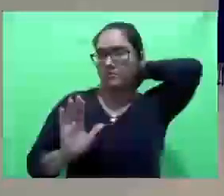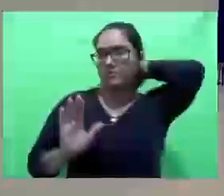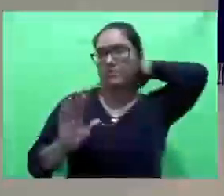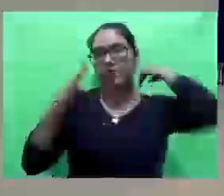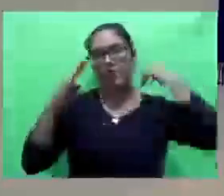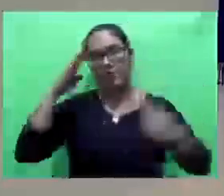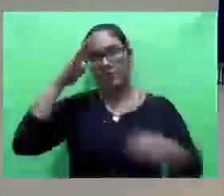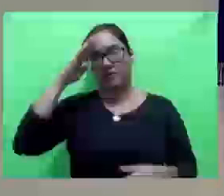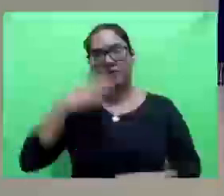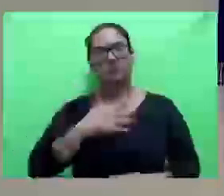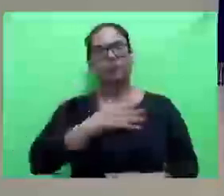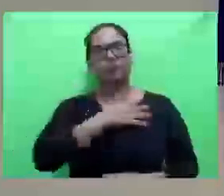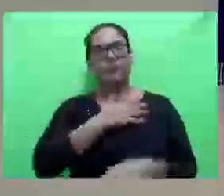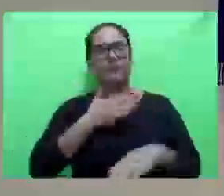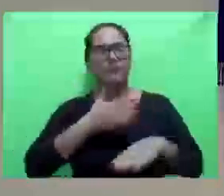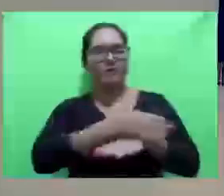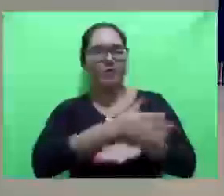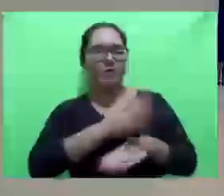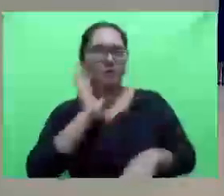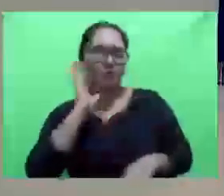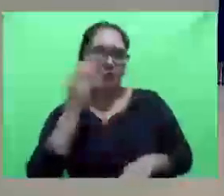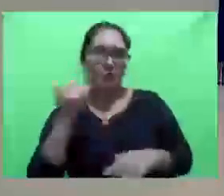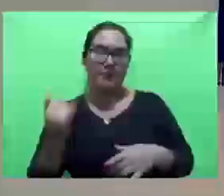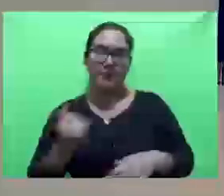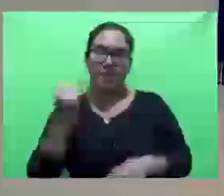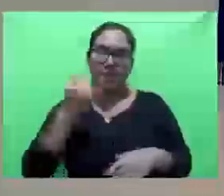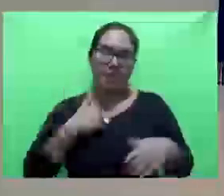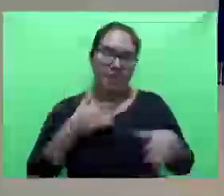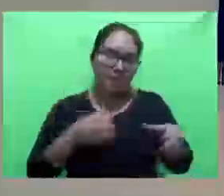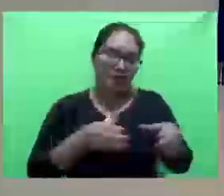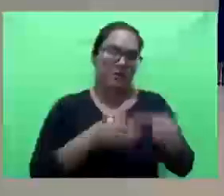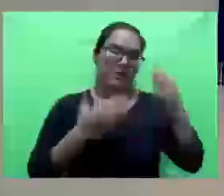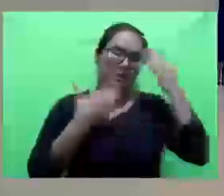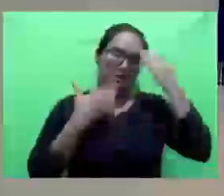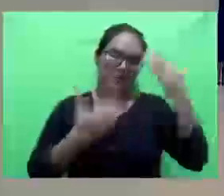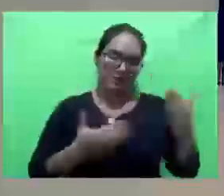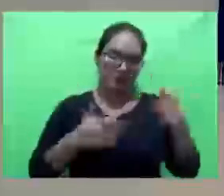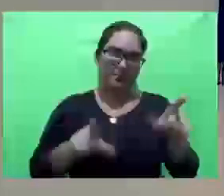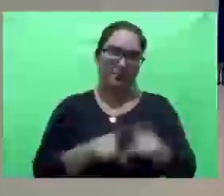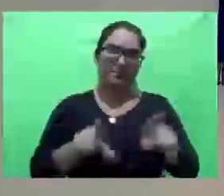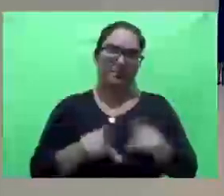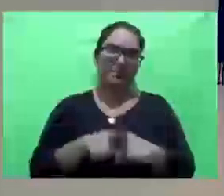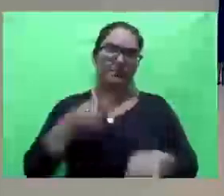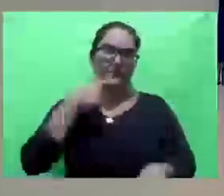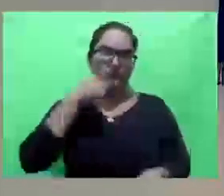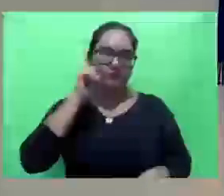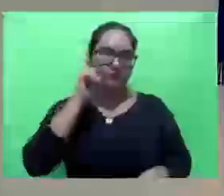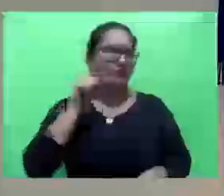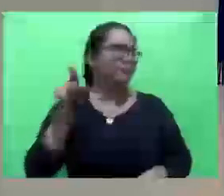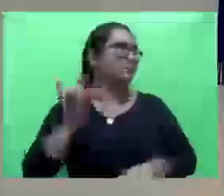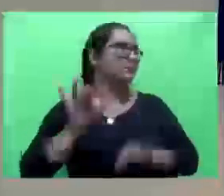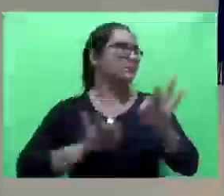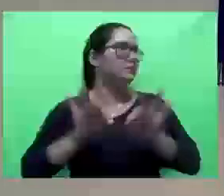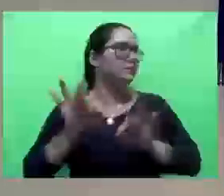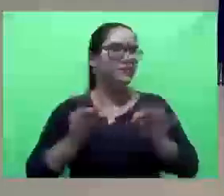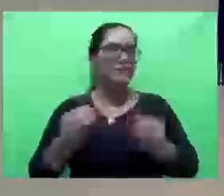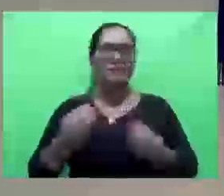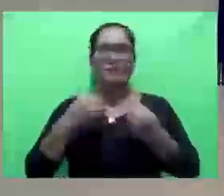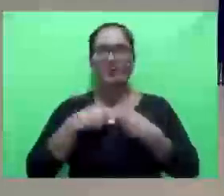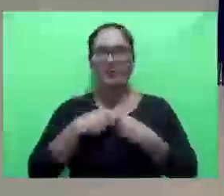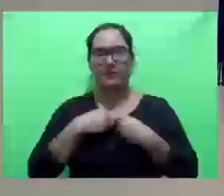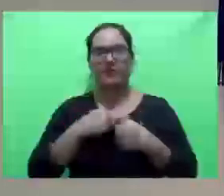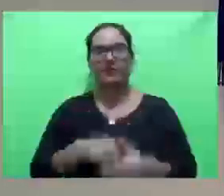e resolveu o problema, é isso que importa, e a comunidade fica grata. Eu nem estava em Bigosu ontem, e ele acabou mandando para mim, é onde eu estava,